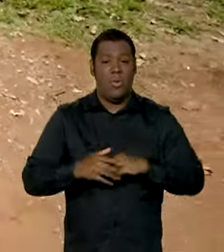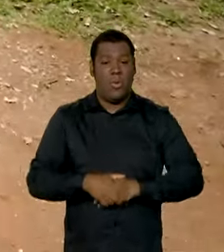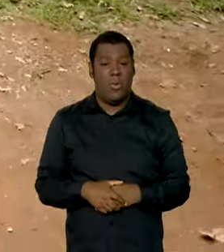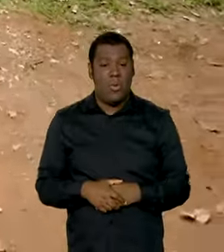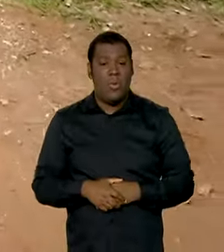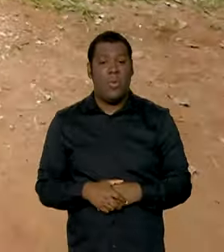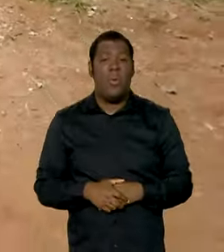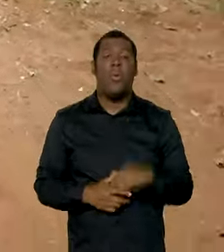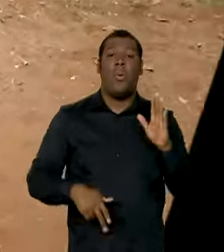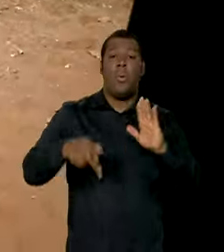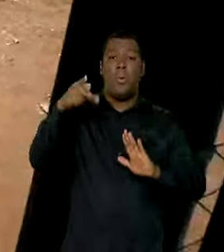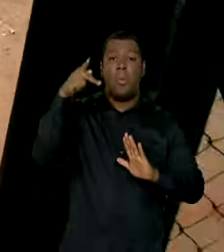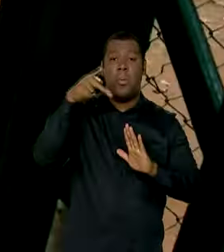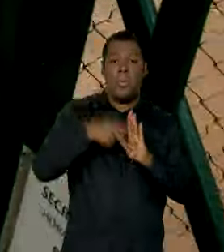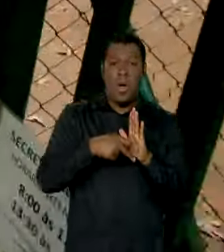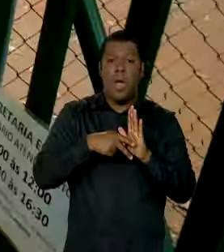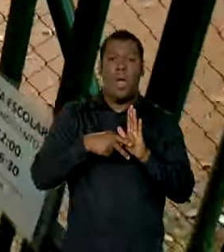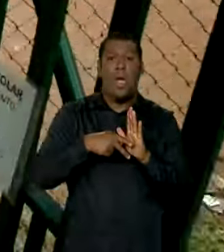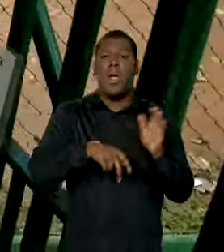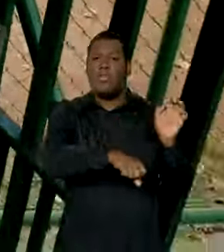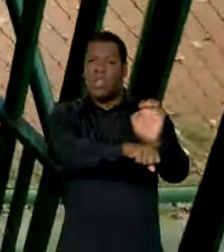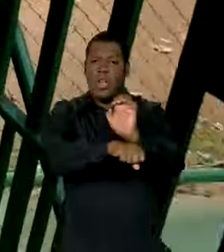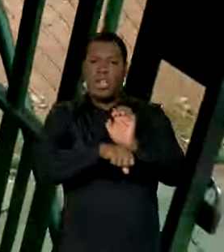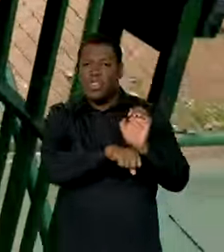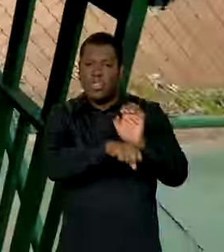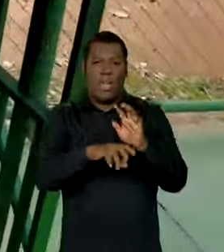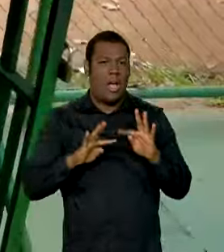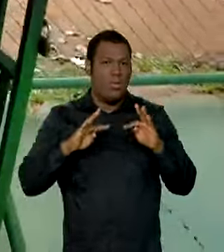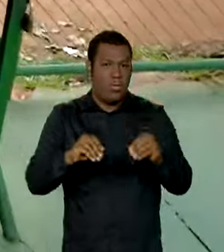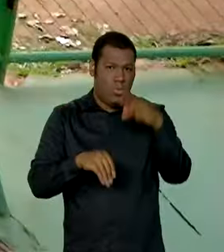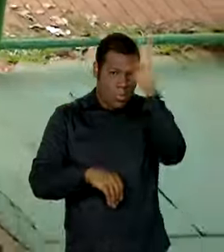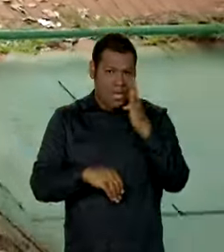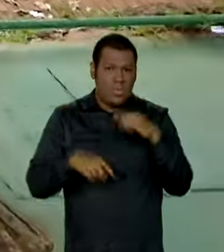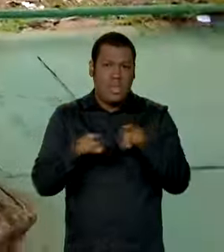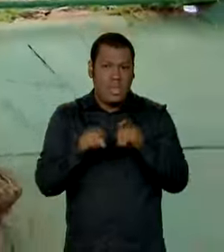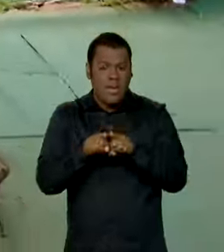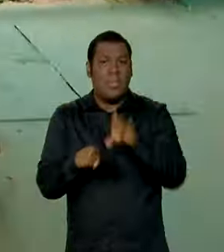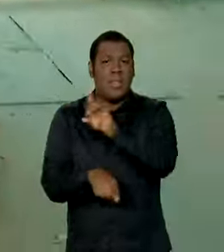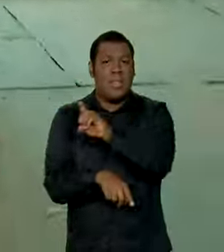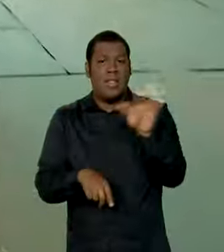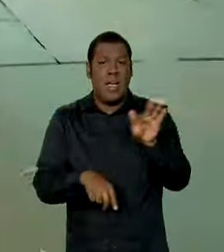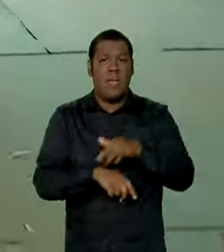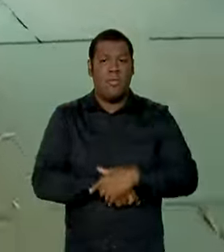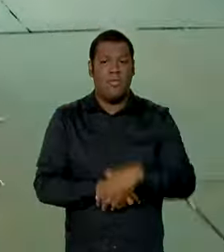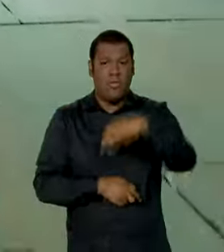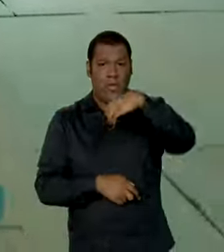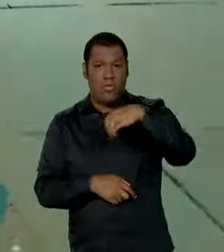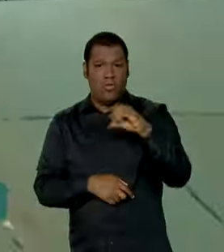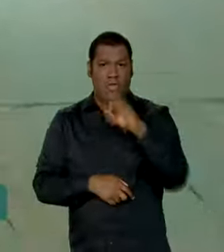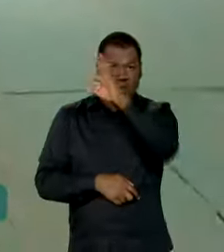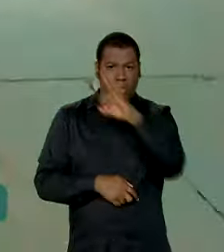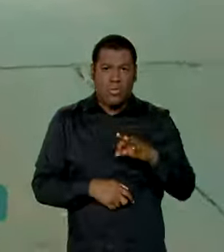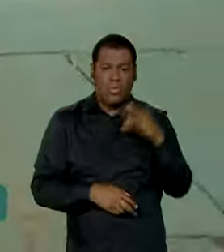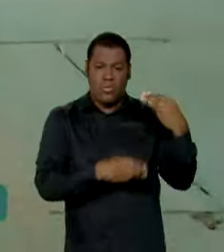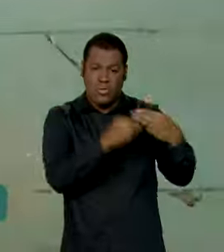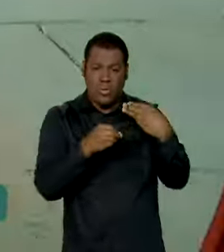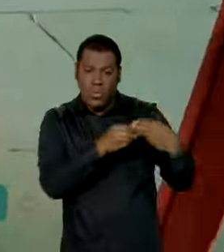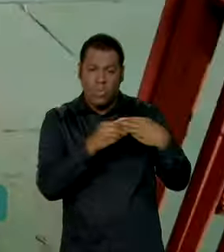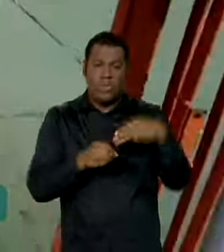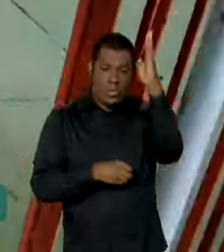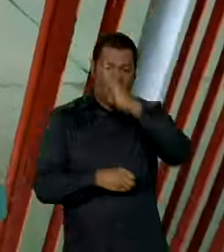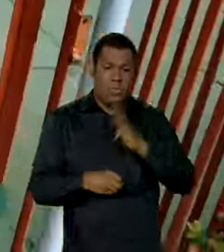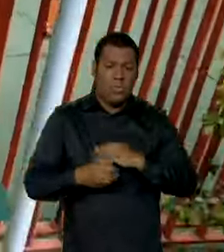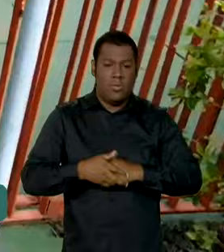adesão de todos os estados brasileiros e Distrito Federal e de mais de 90% dos municípios do país.